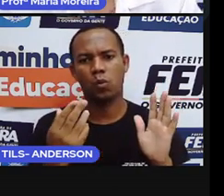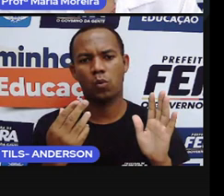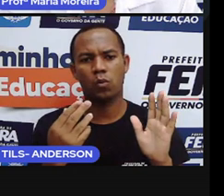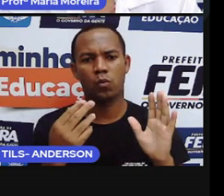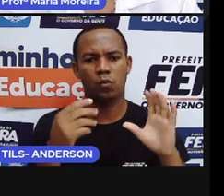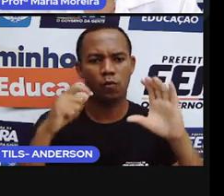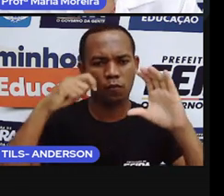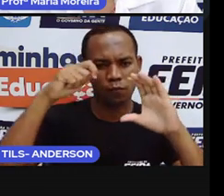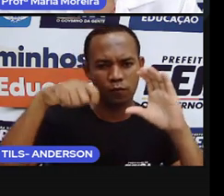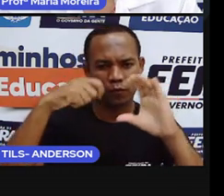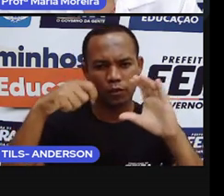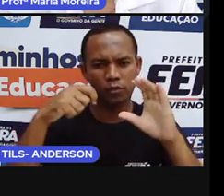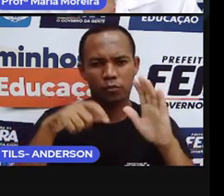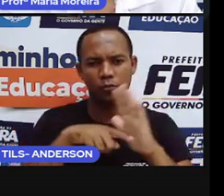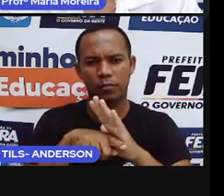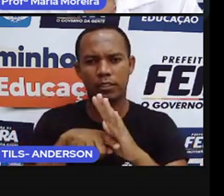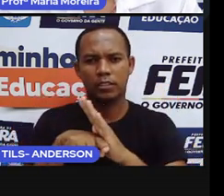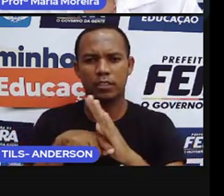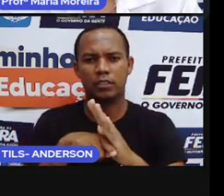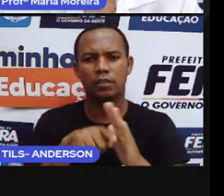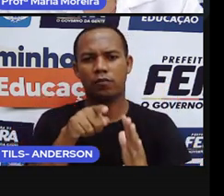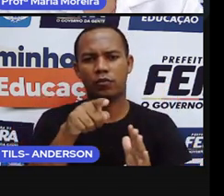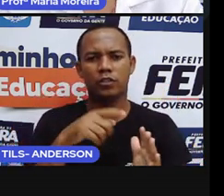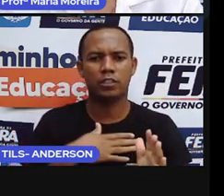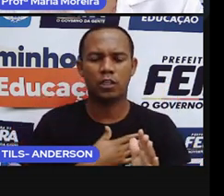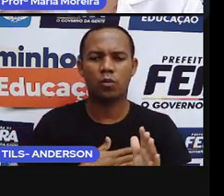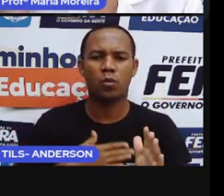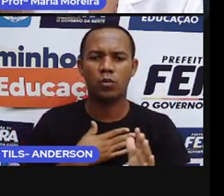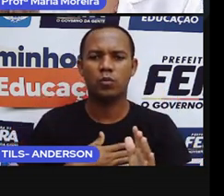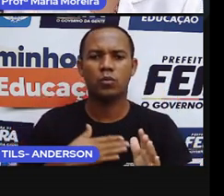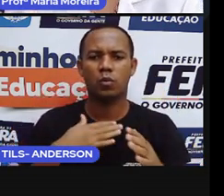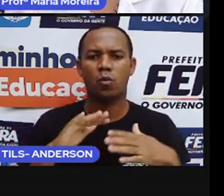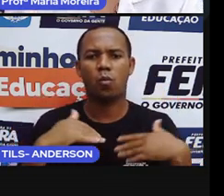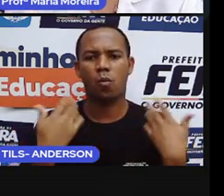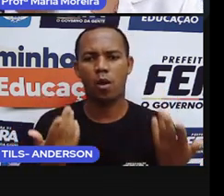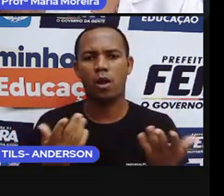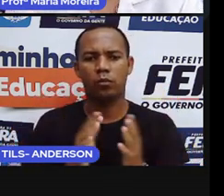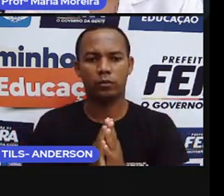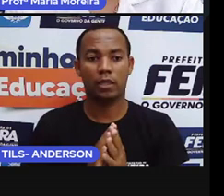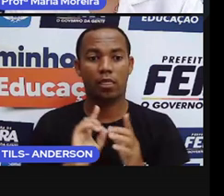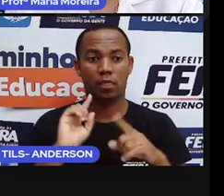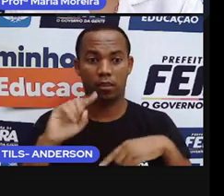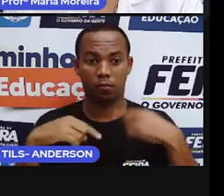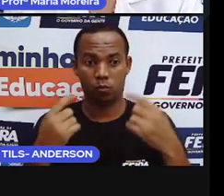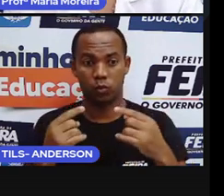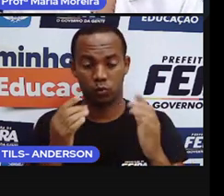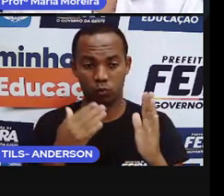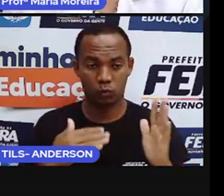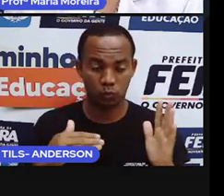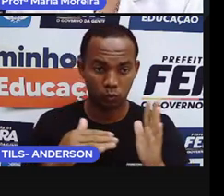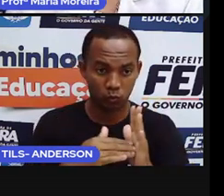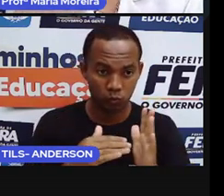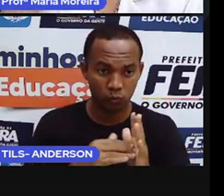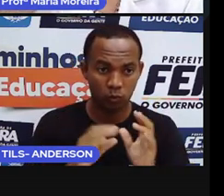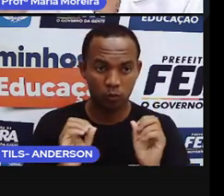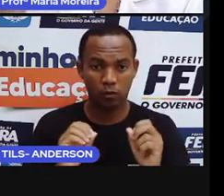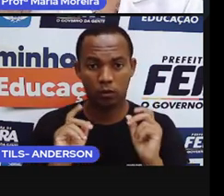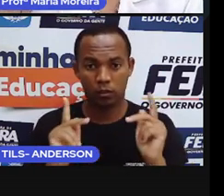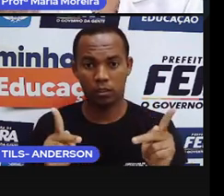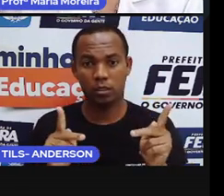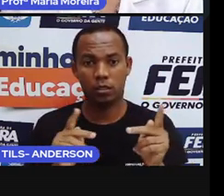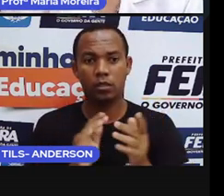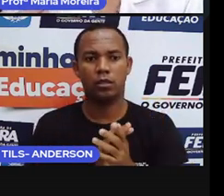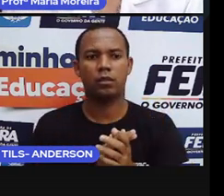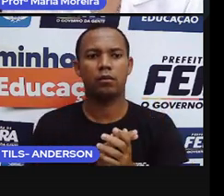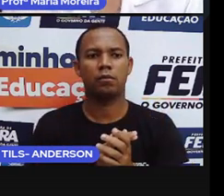parte da pesquisa que você mais gostou, né? E aí, depois que você fizer tudo isso, porque aqui só tem artista, né? Depois que você fizer tudo